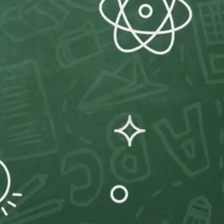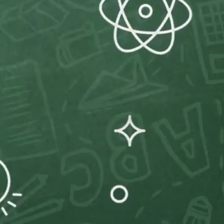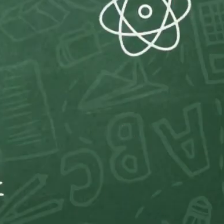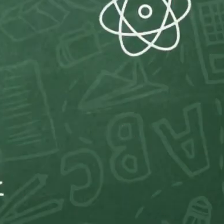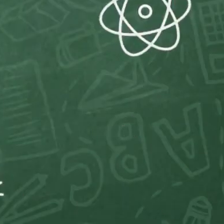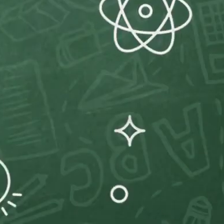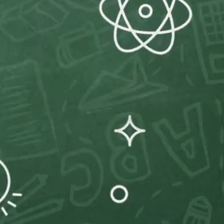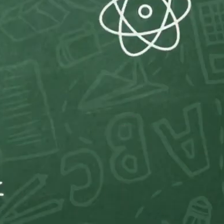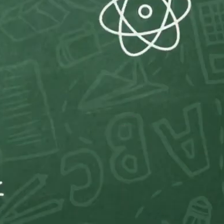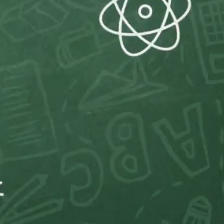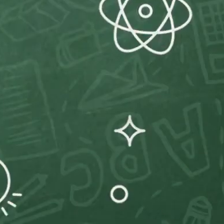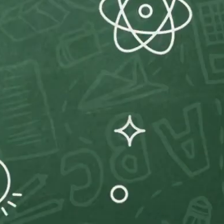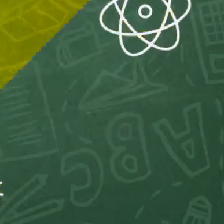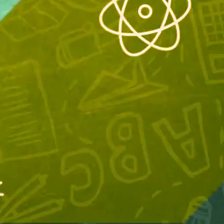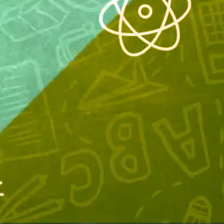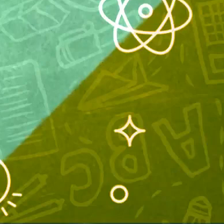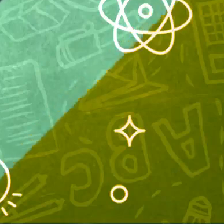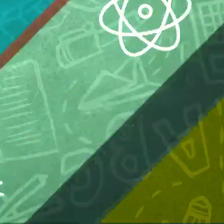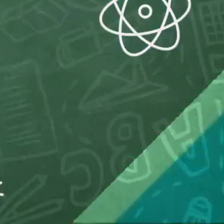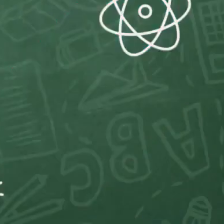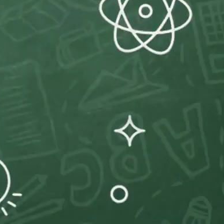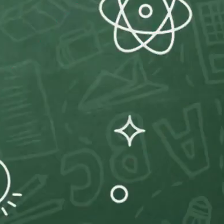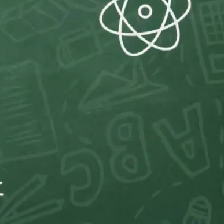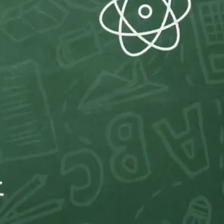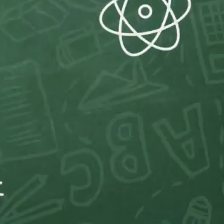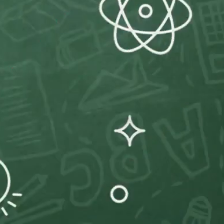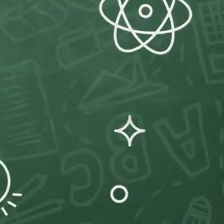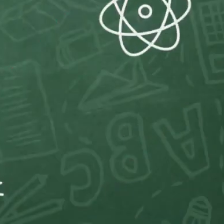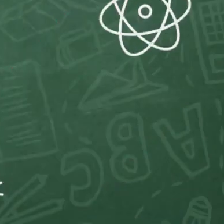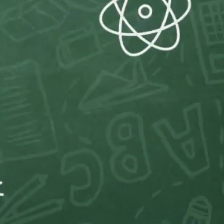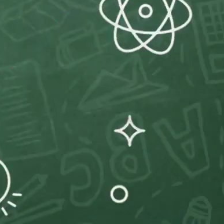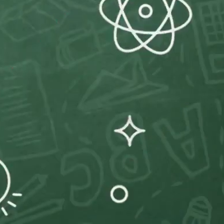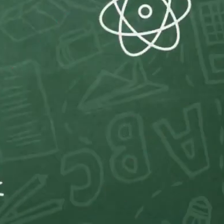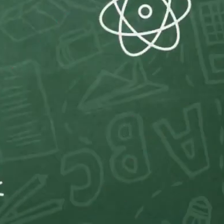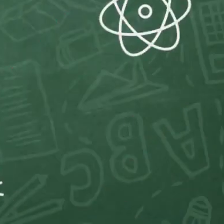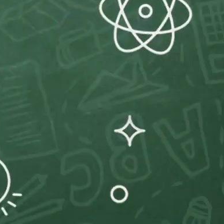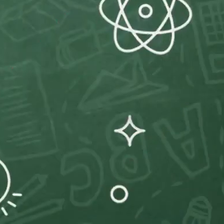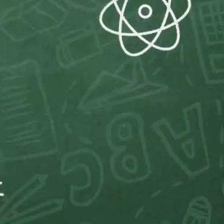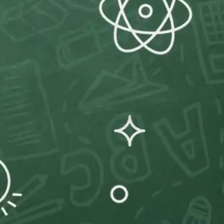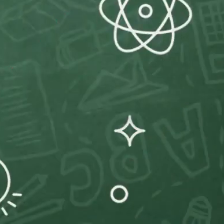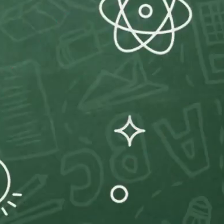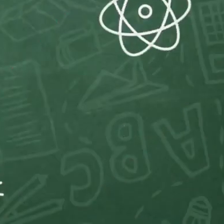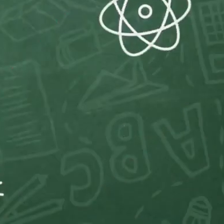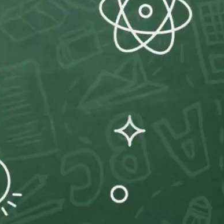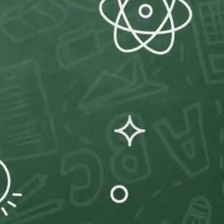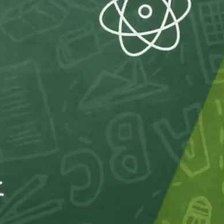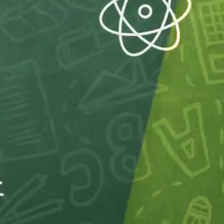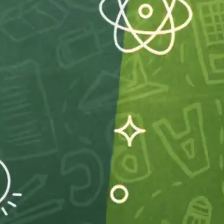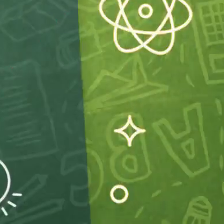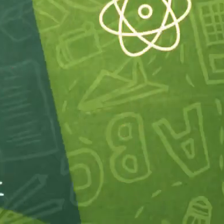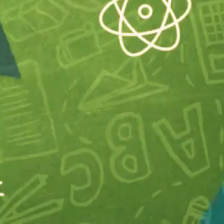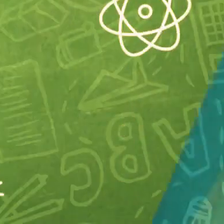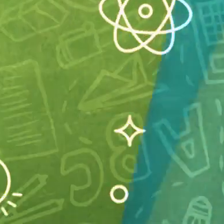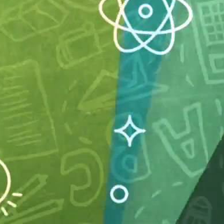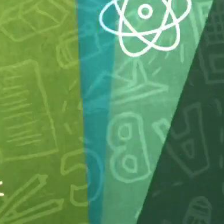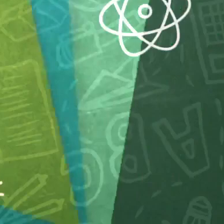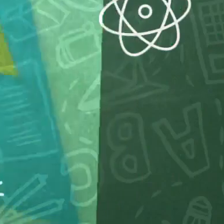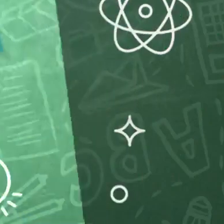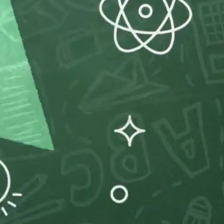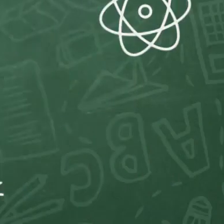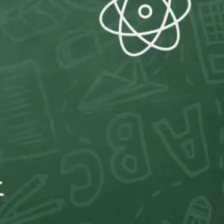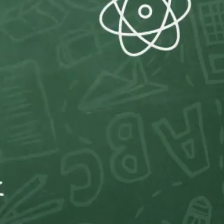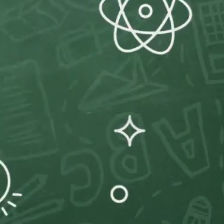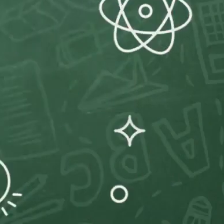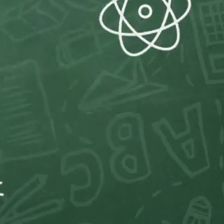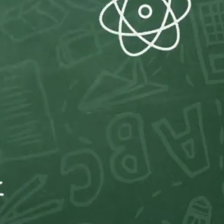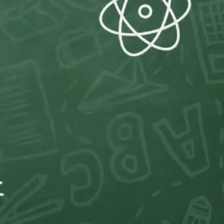ecologia é a ciência que estuda as relações dos seres vivos entre si e destes com meio. Enquanto você toma nota, vamos fazer um intervalo bem rápido